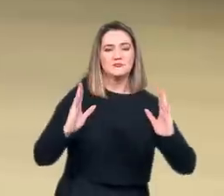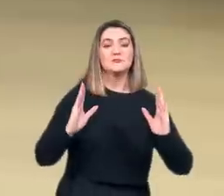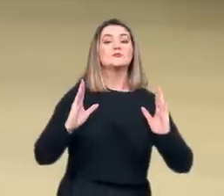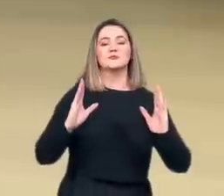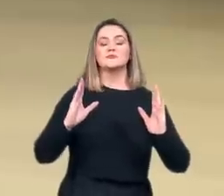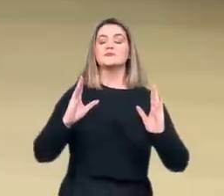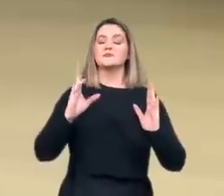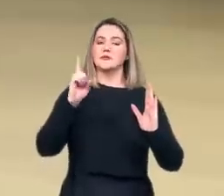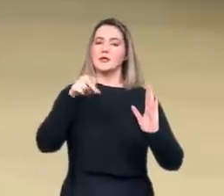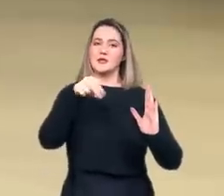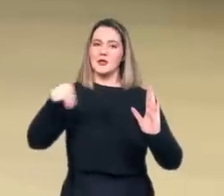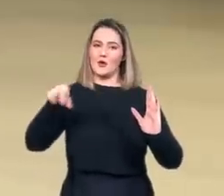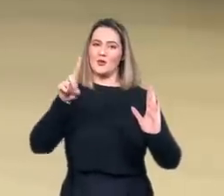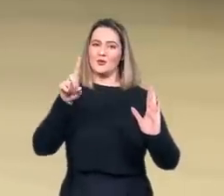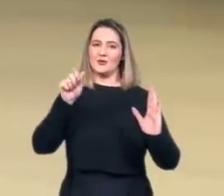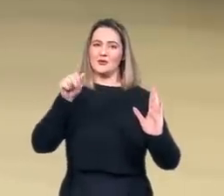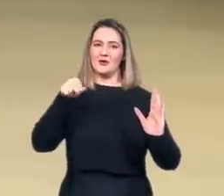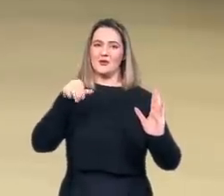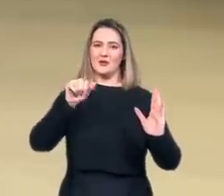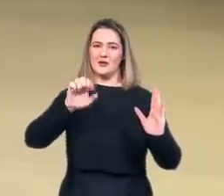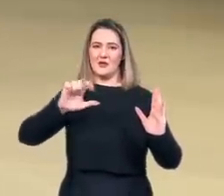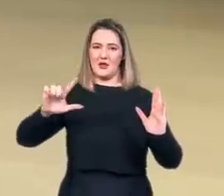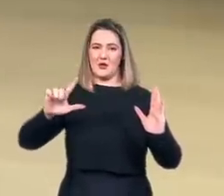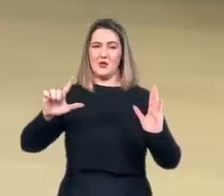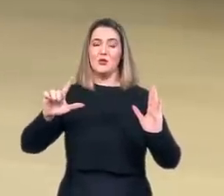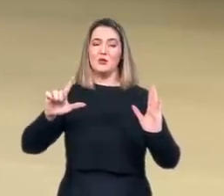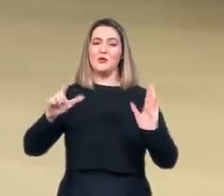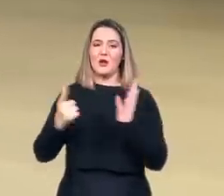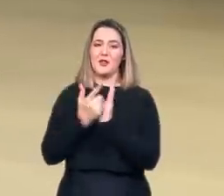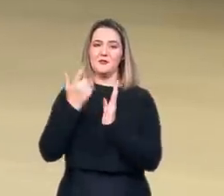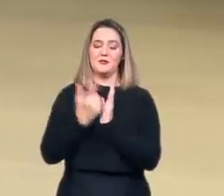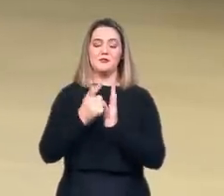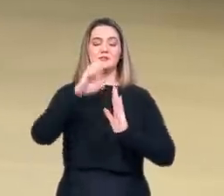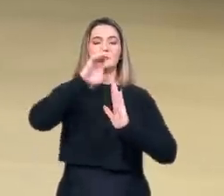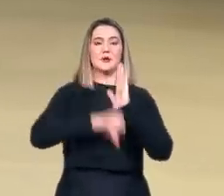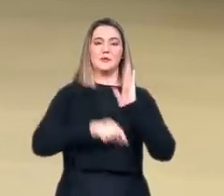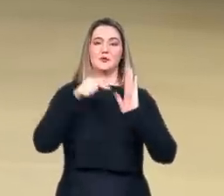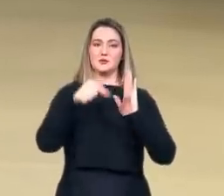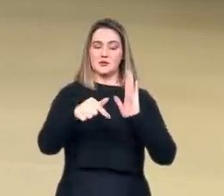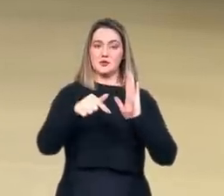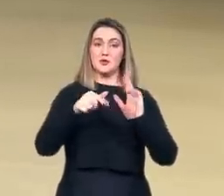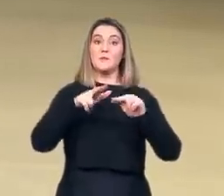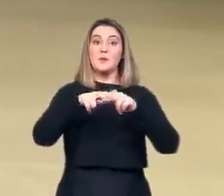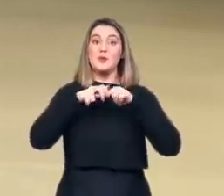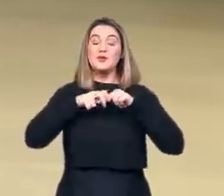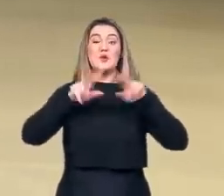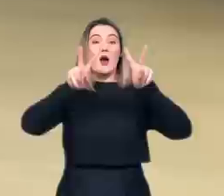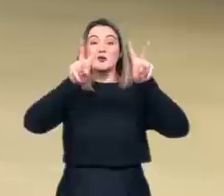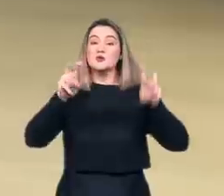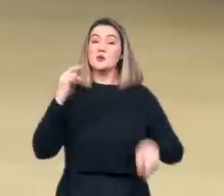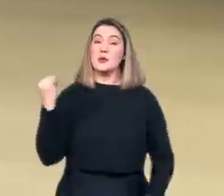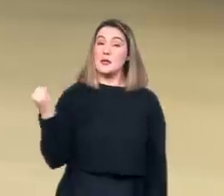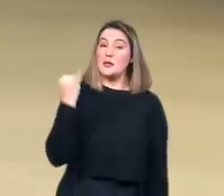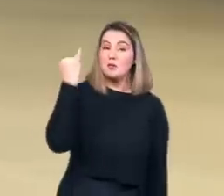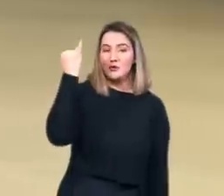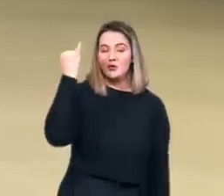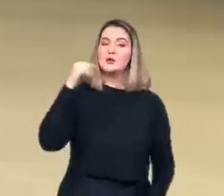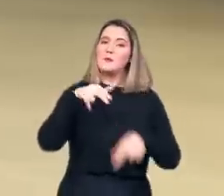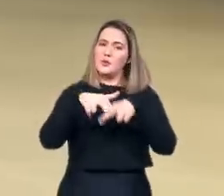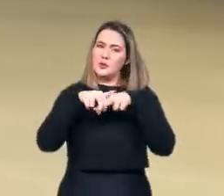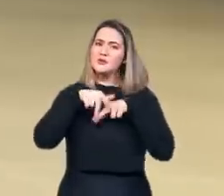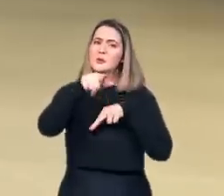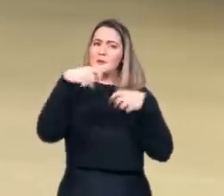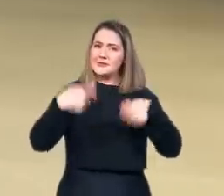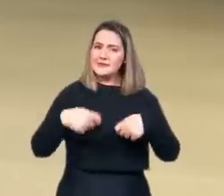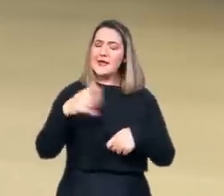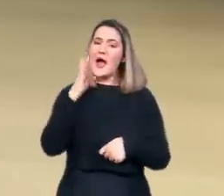7 de Daniel. Portanto, como eu disse, este será um assunto muito importante e é necessário que você assista ao programa da semana